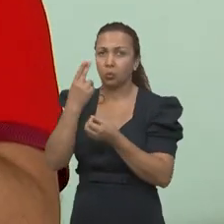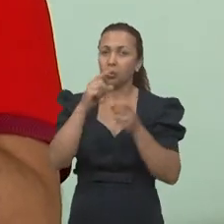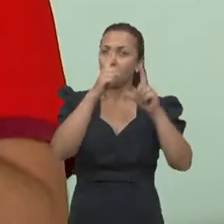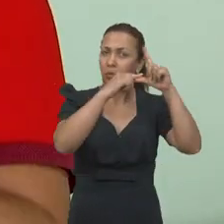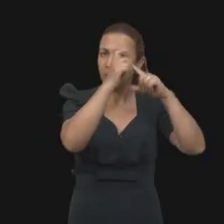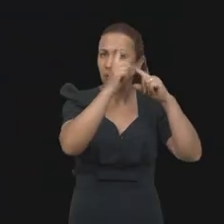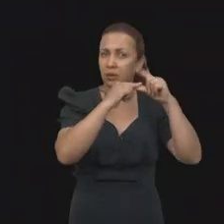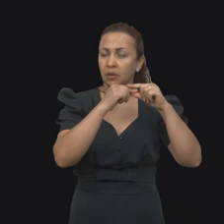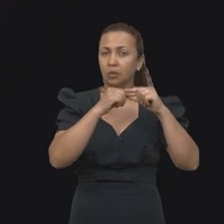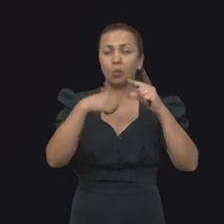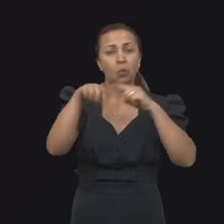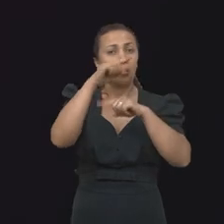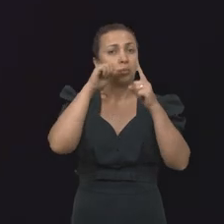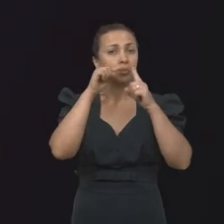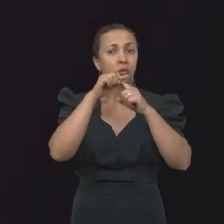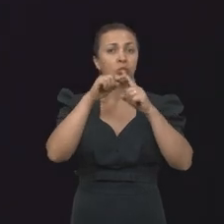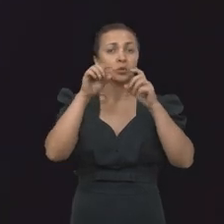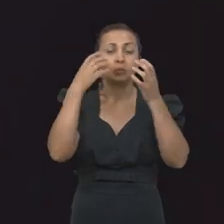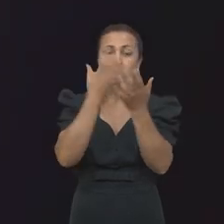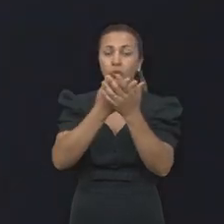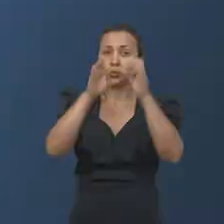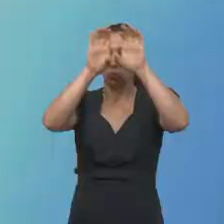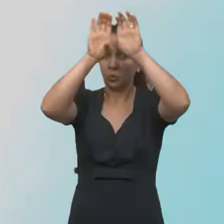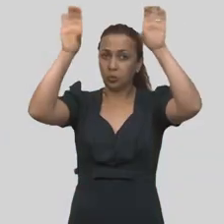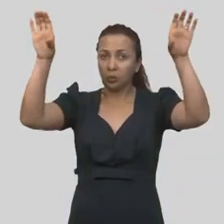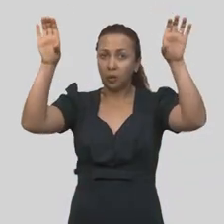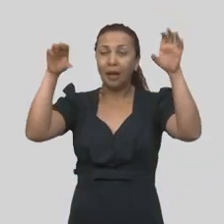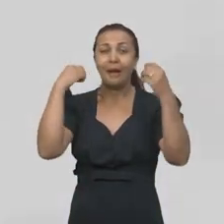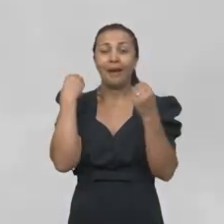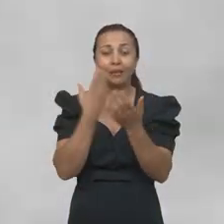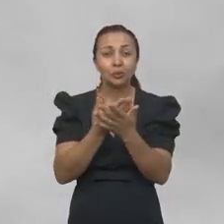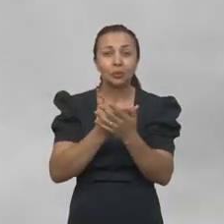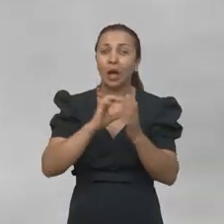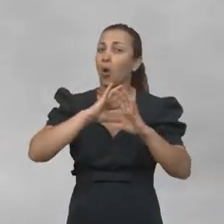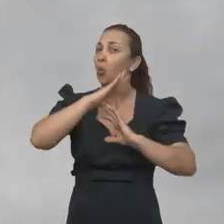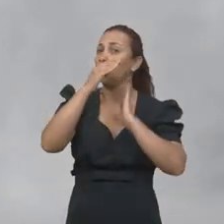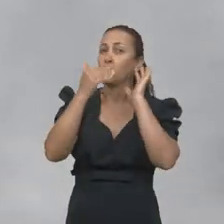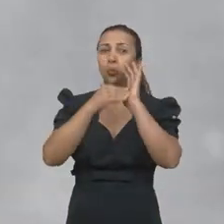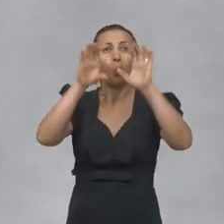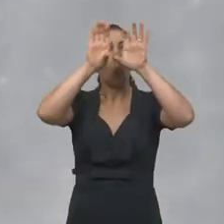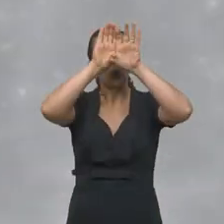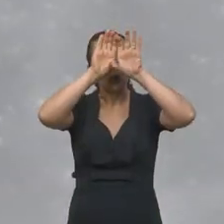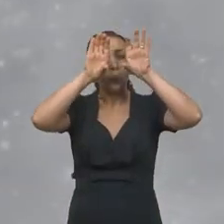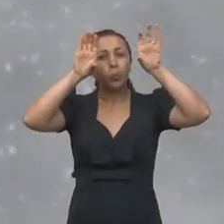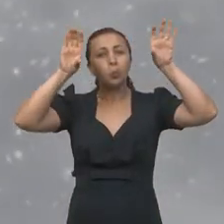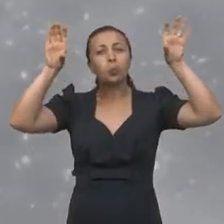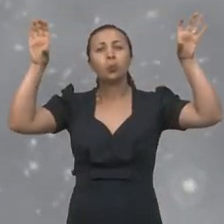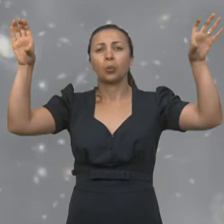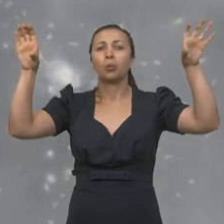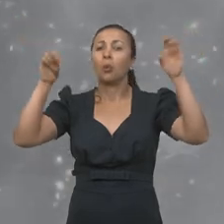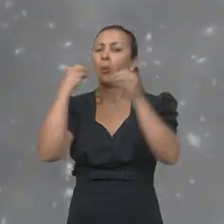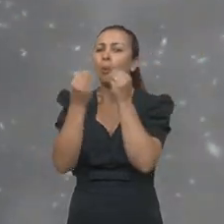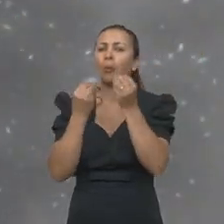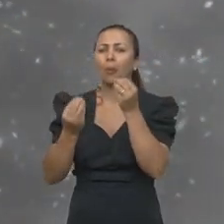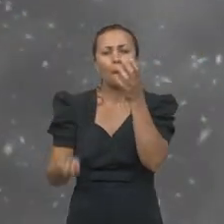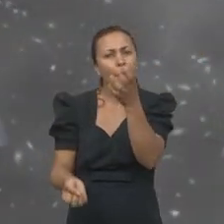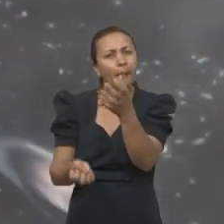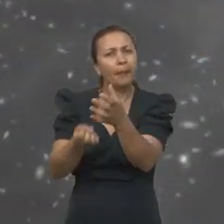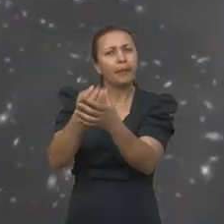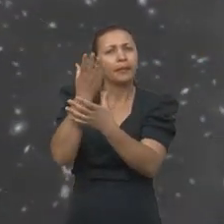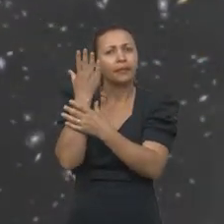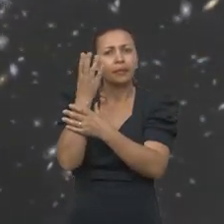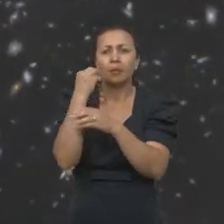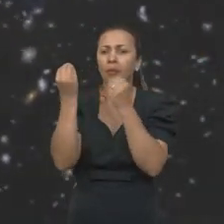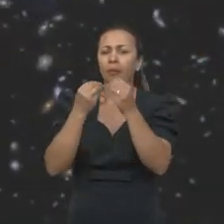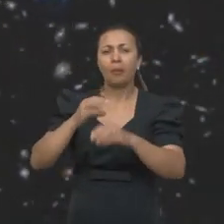olhamos para esses detalhes. O objetivo da cosmologia é estudar o universo como um todo. Como ele nasceu, como